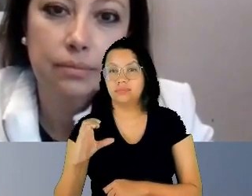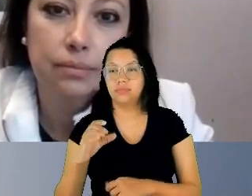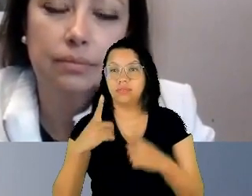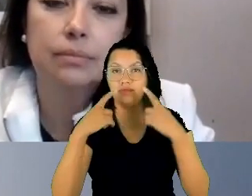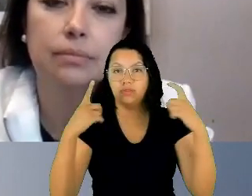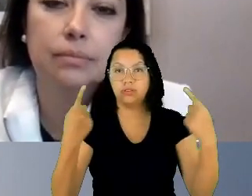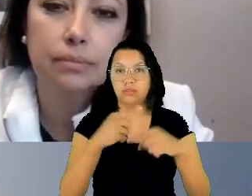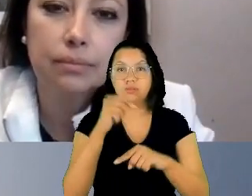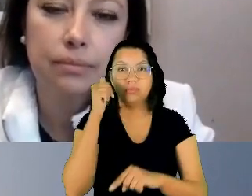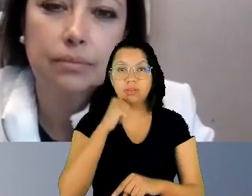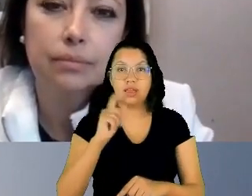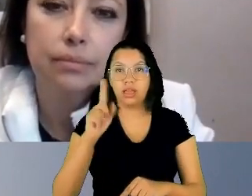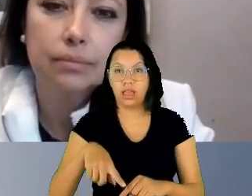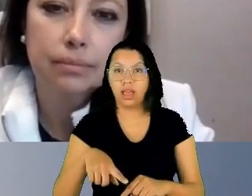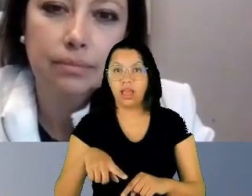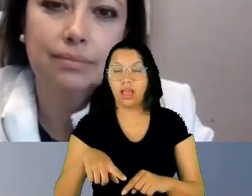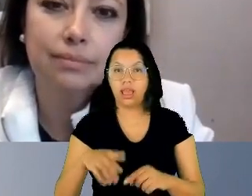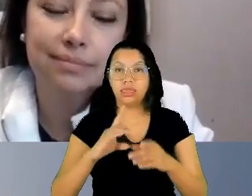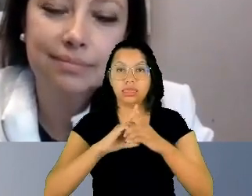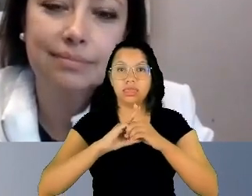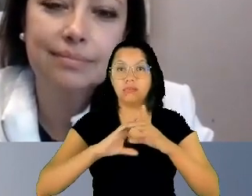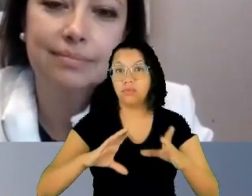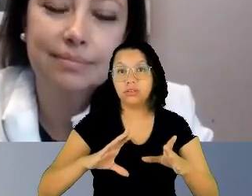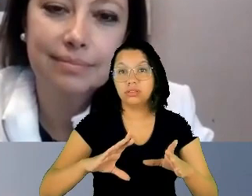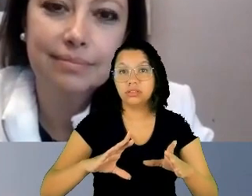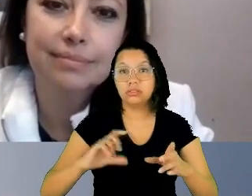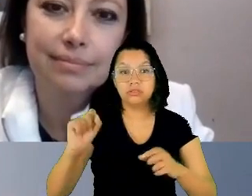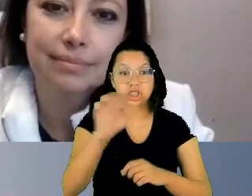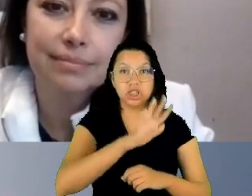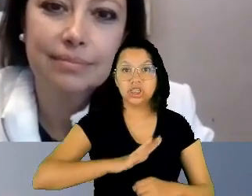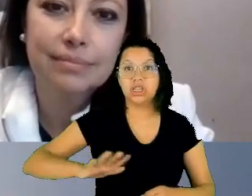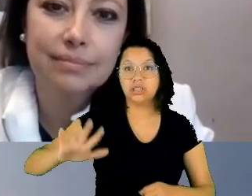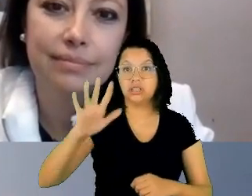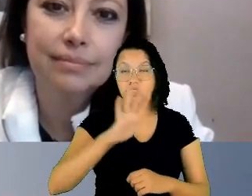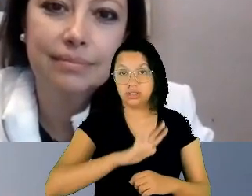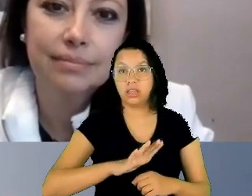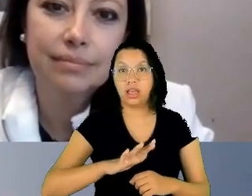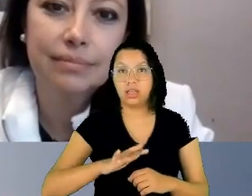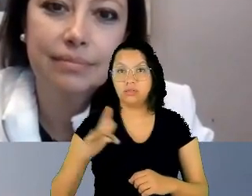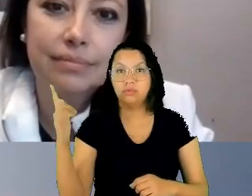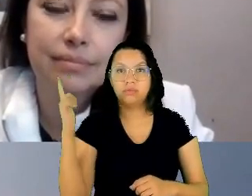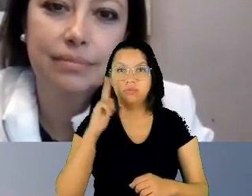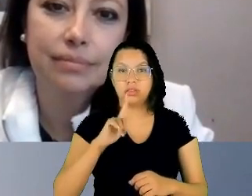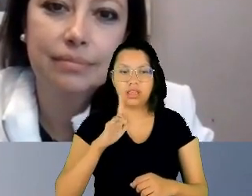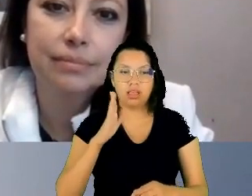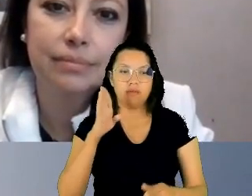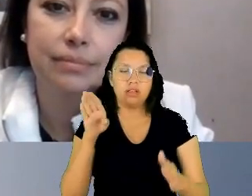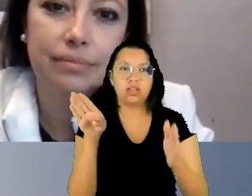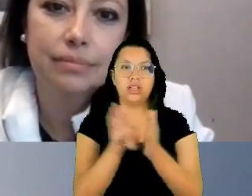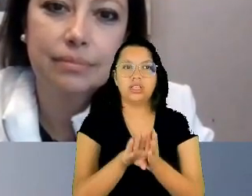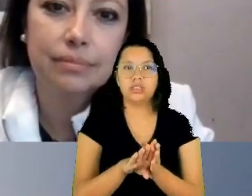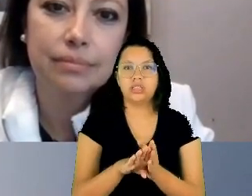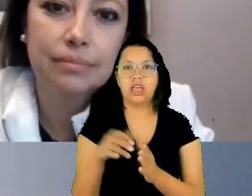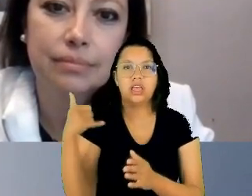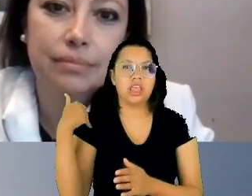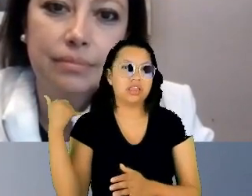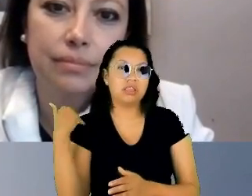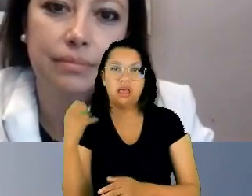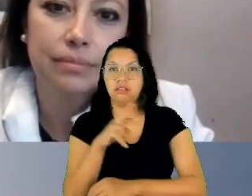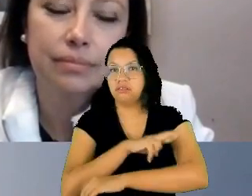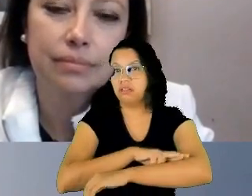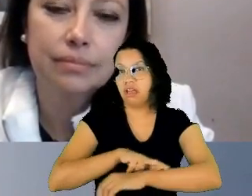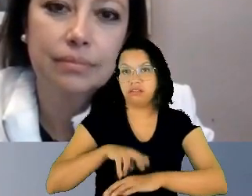generalizado, alcança sem distinção de raça, de classe, religião, idade ou qualquer outra condição um elevado número de mulheres.